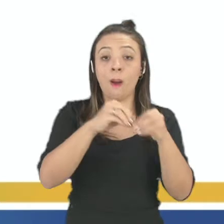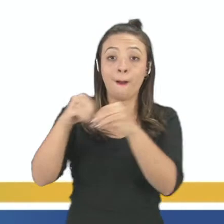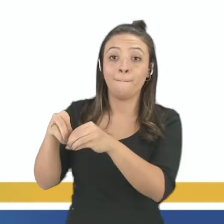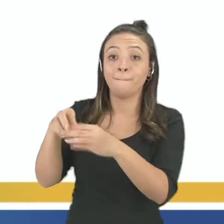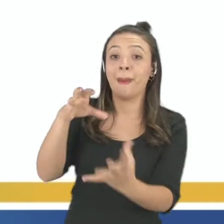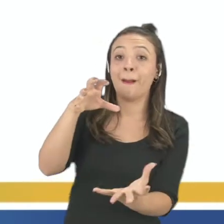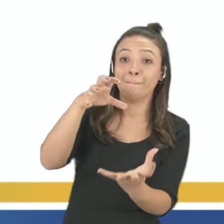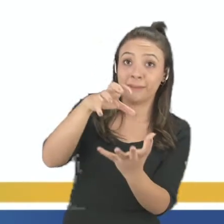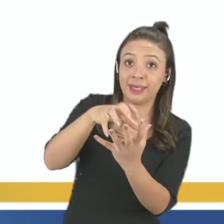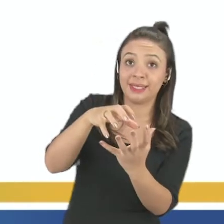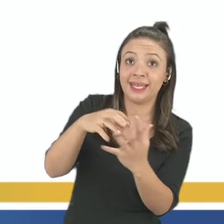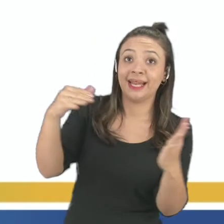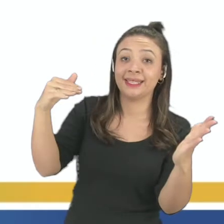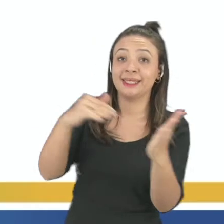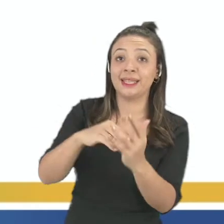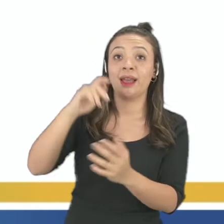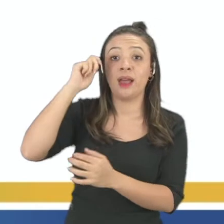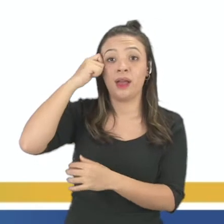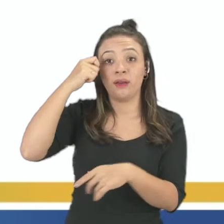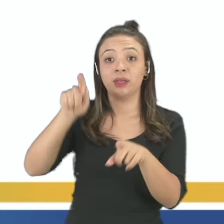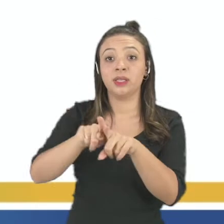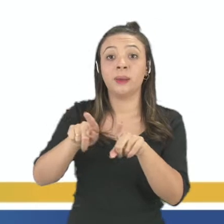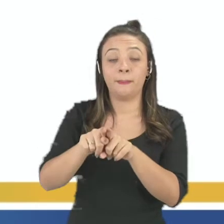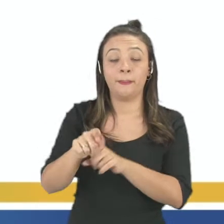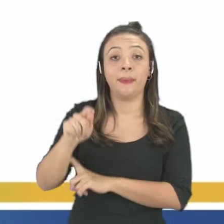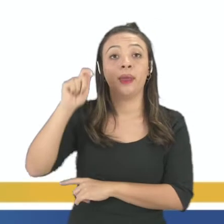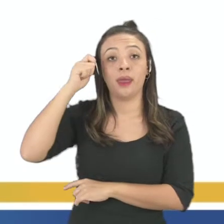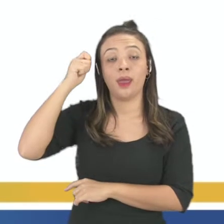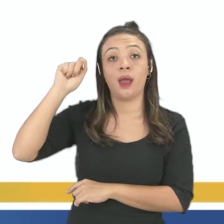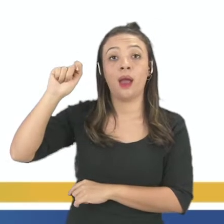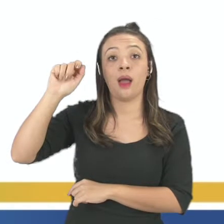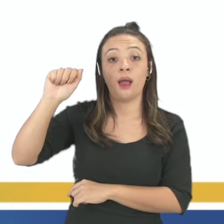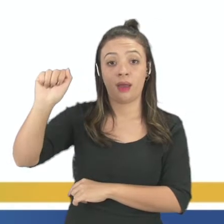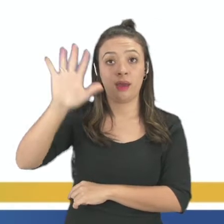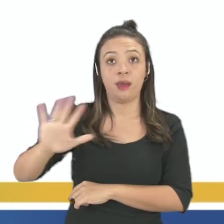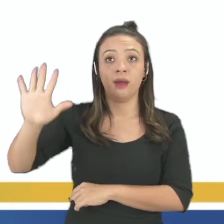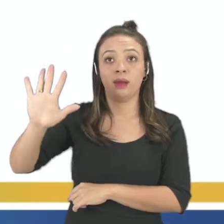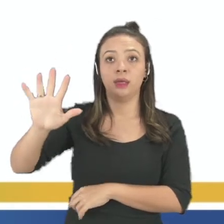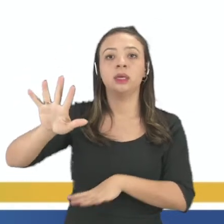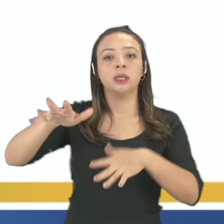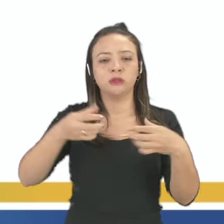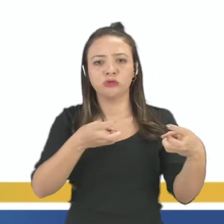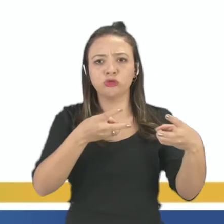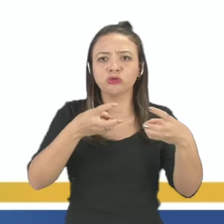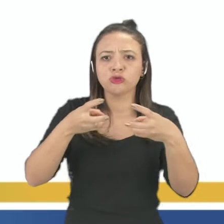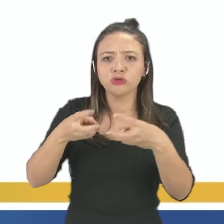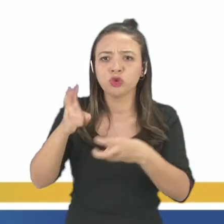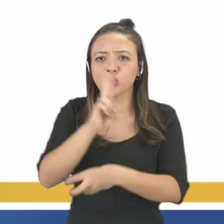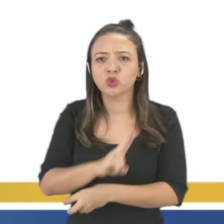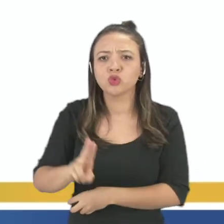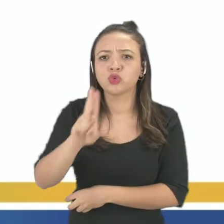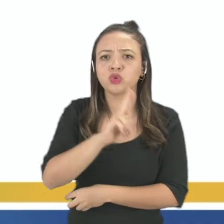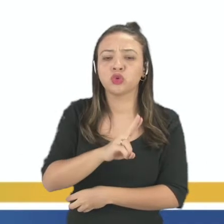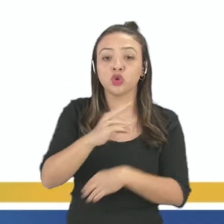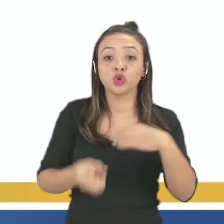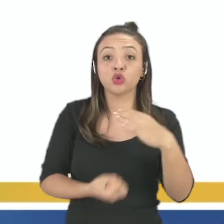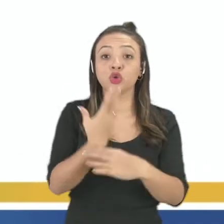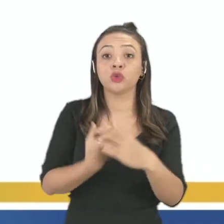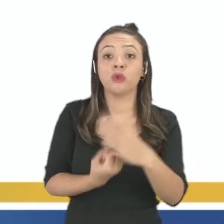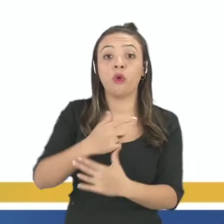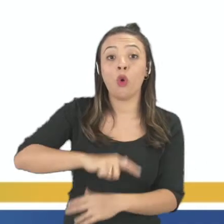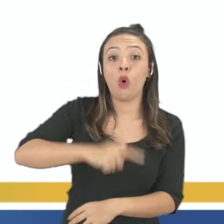para a África e Ásia, onde o produto começou a ser utilizado e vários derivados foram produzidos.